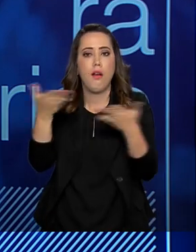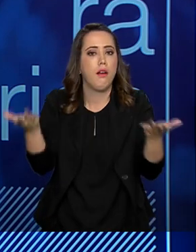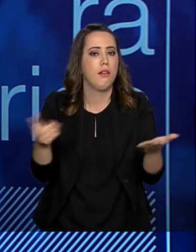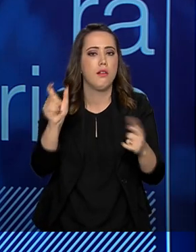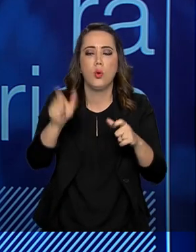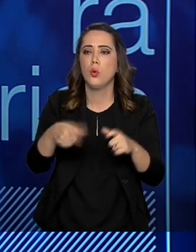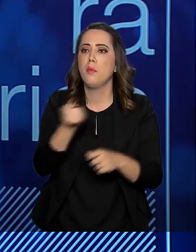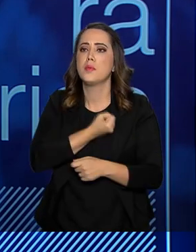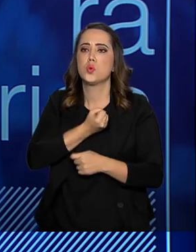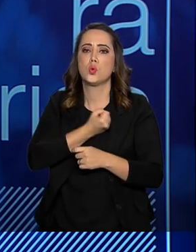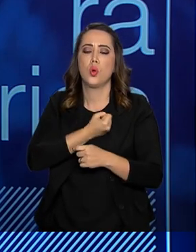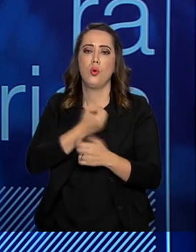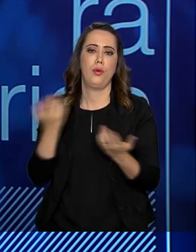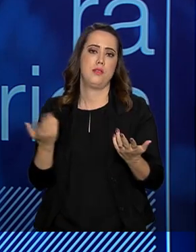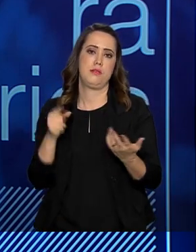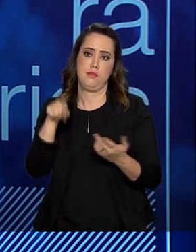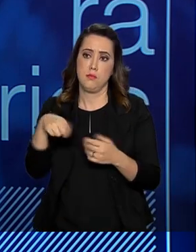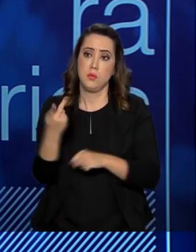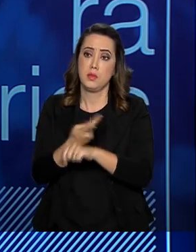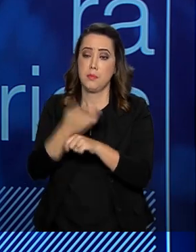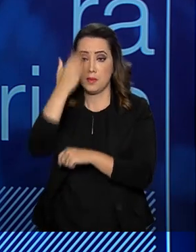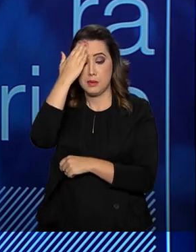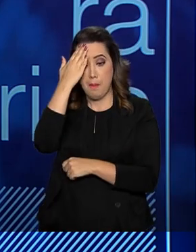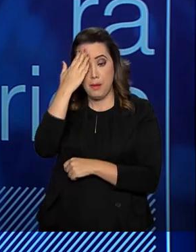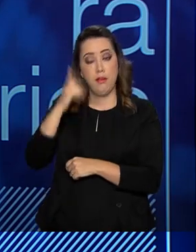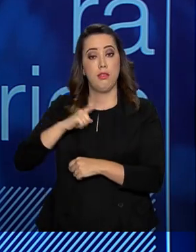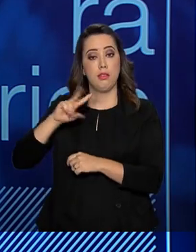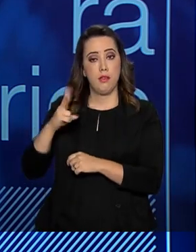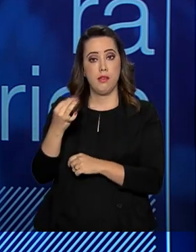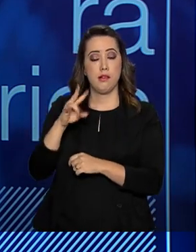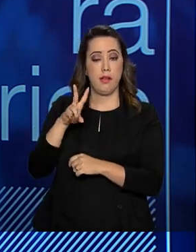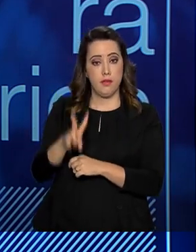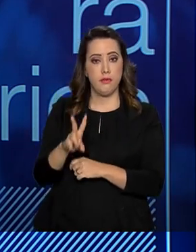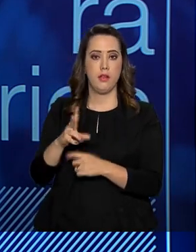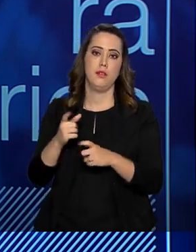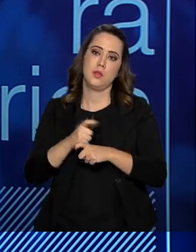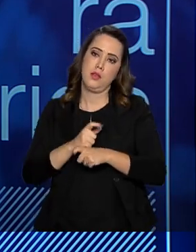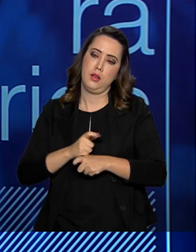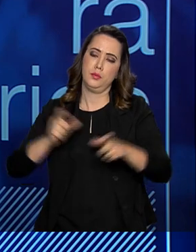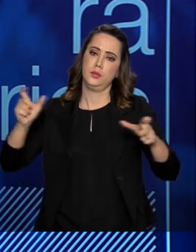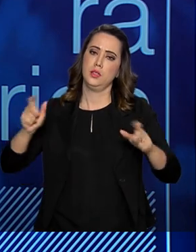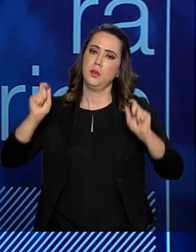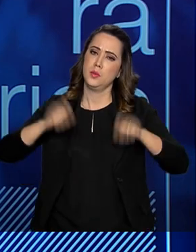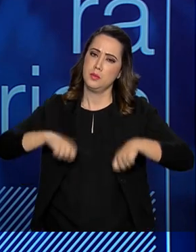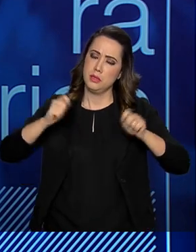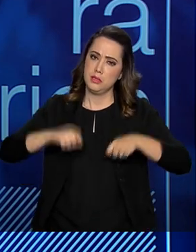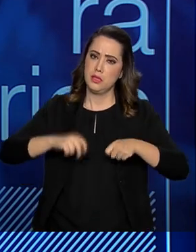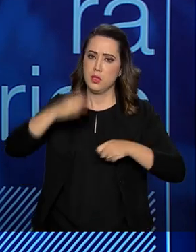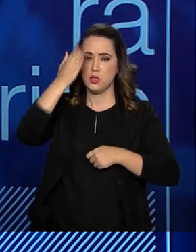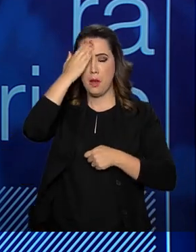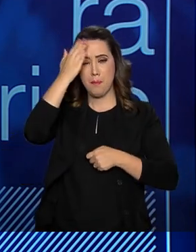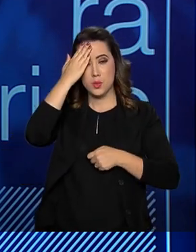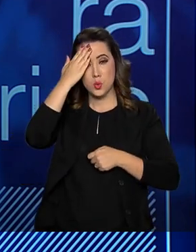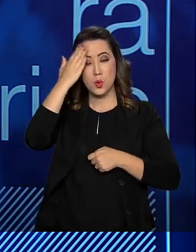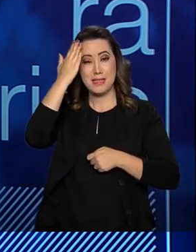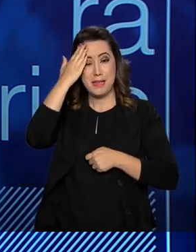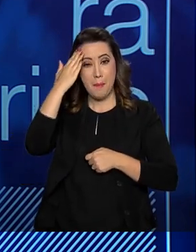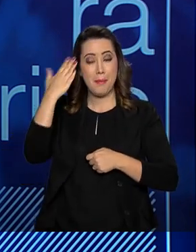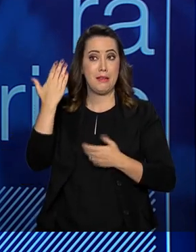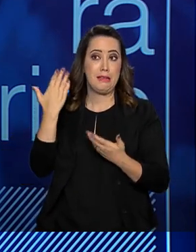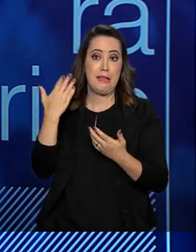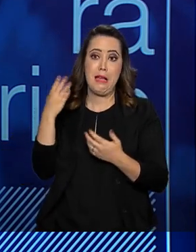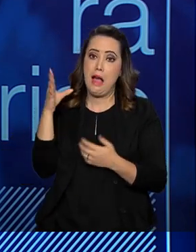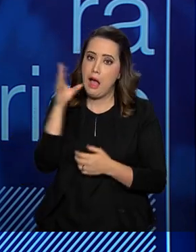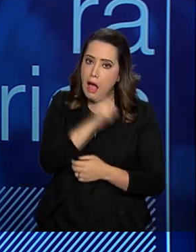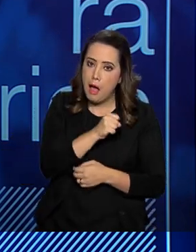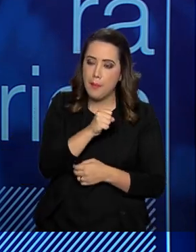tratando ainda e para isso temos que aumentar a capacidade do diagnóstico. O diagnóstico tem que estar mais perto